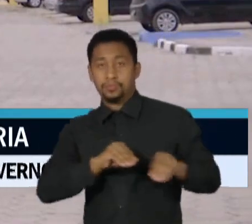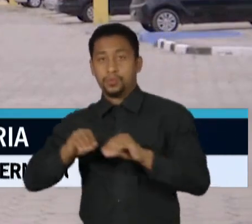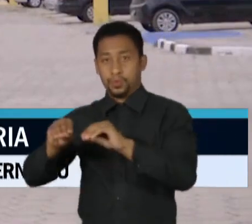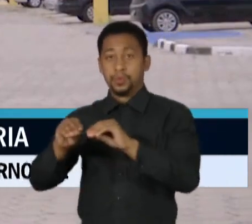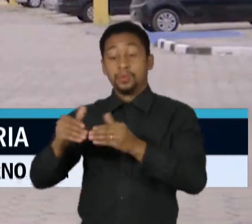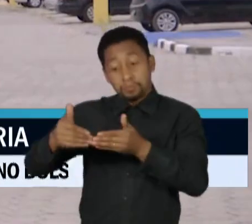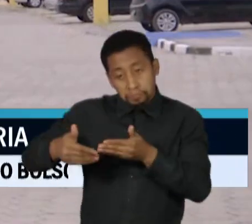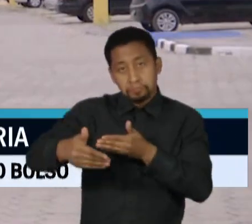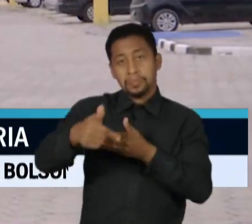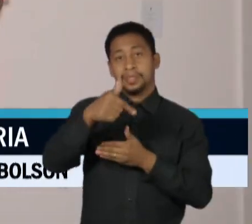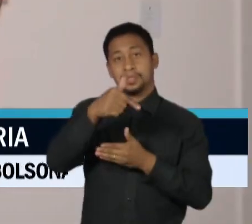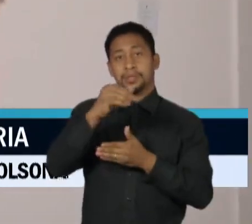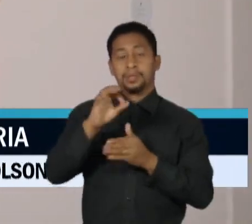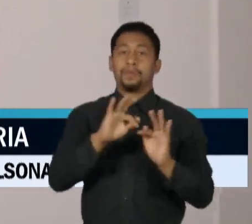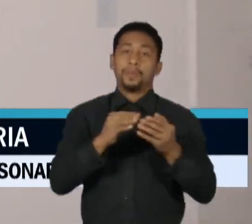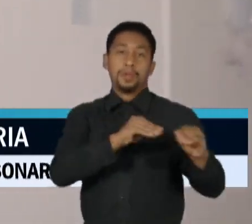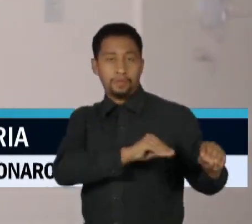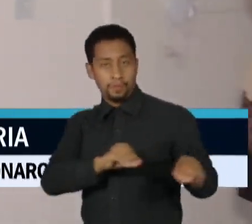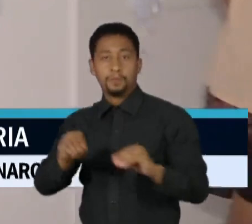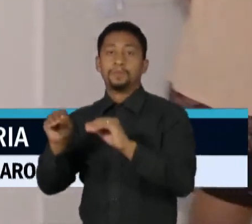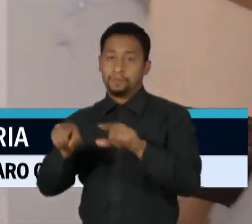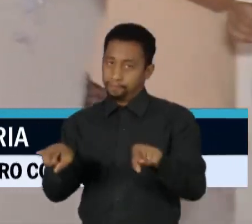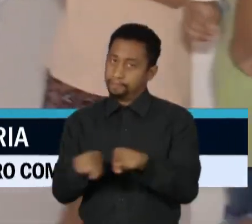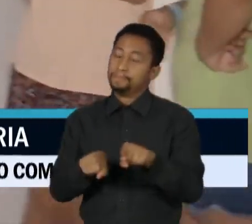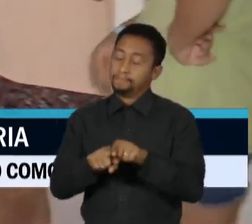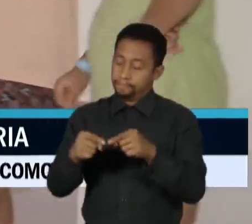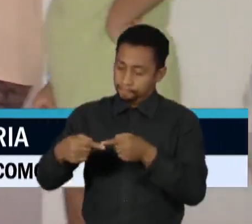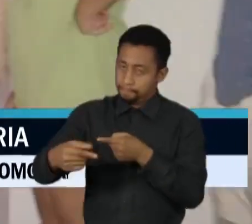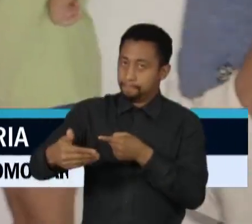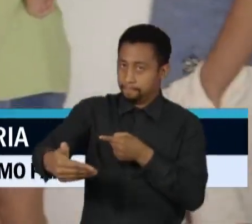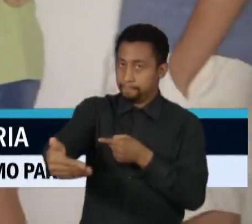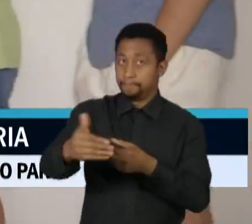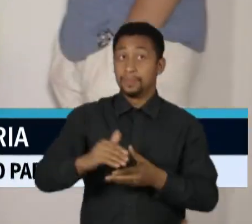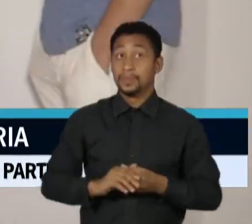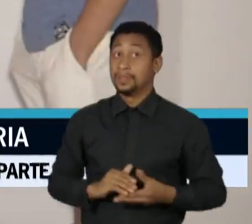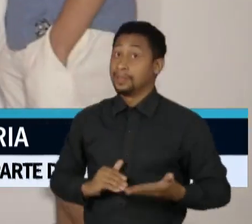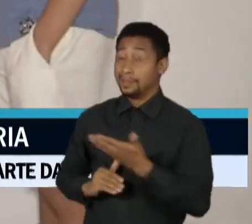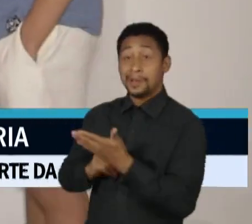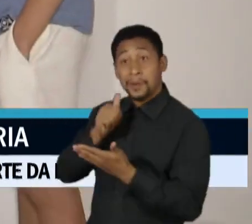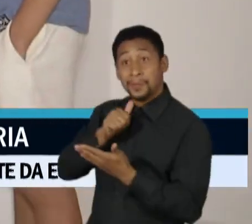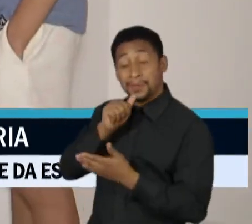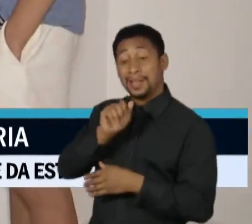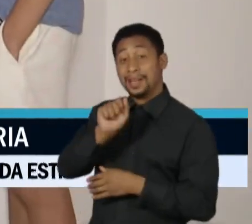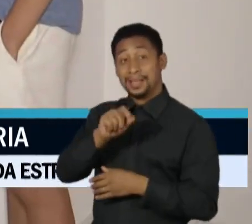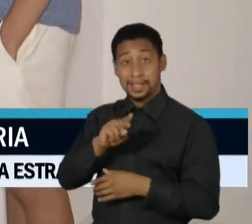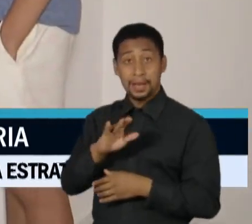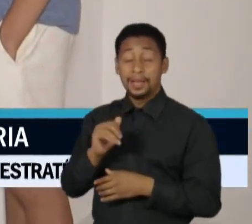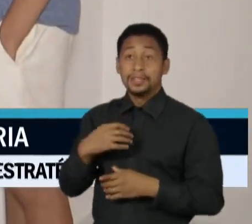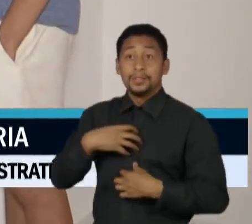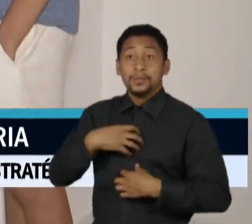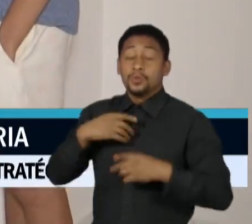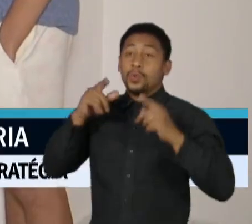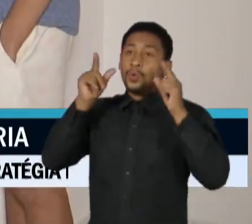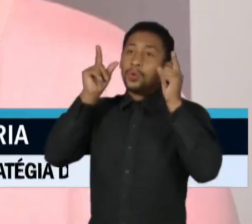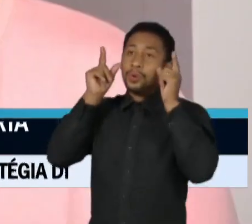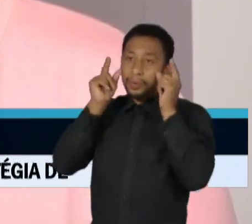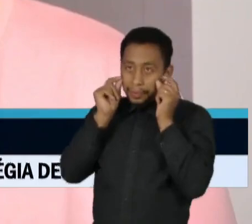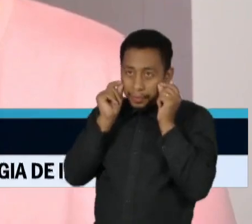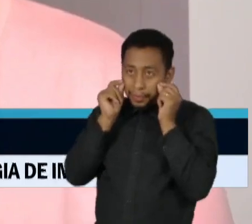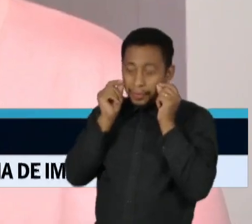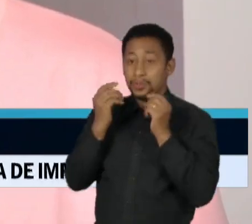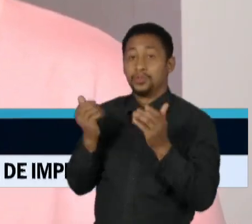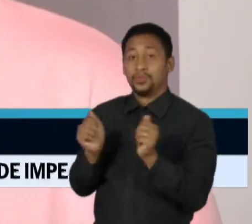famílias devem vir para cá. A Andréia sentiu alívio quando entrou pela primeira vez no apartamento em que vai viver com os três filhos.